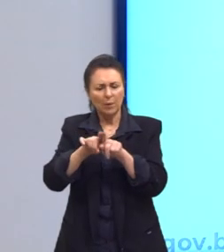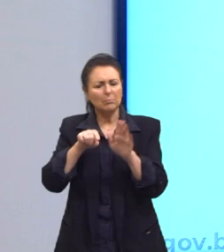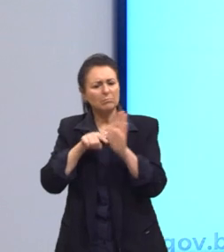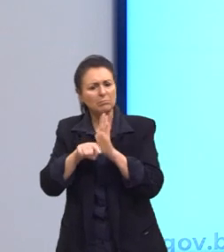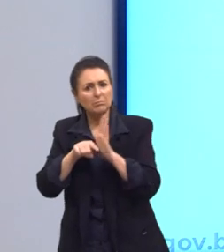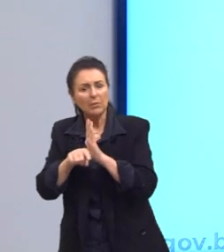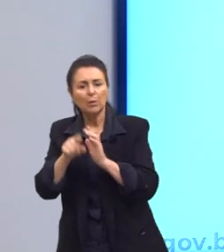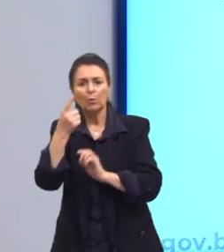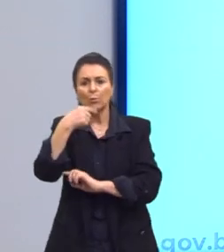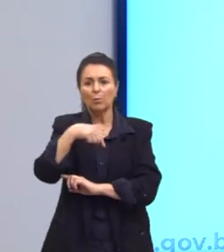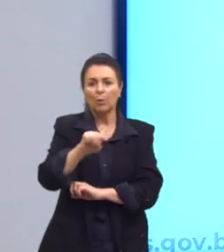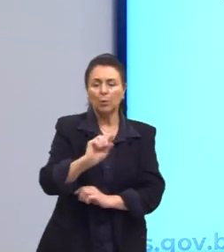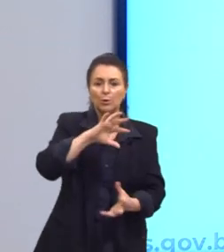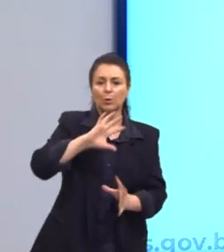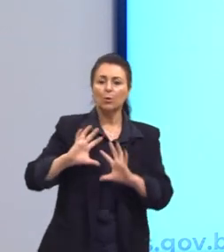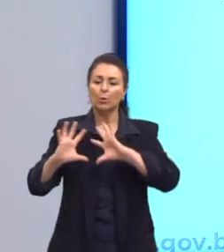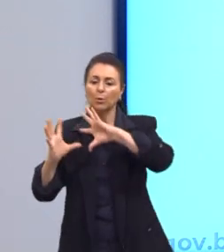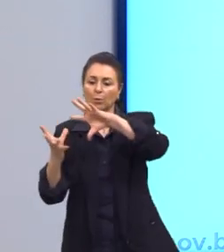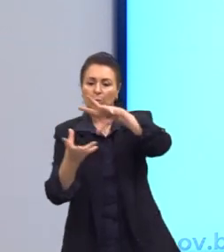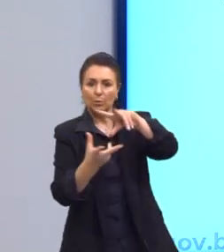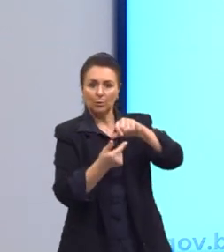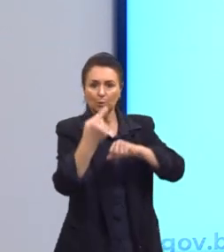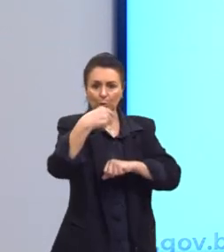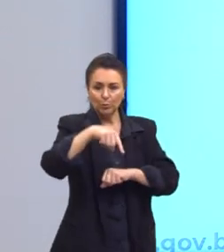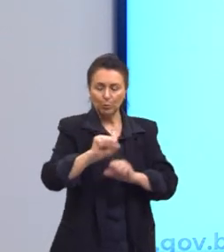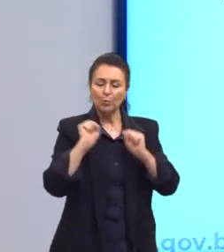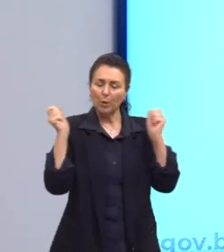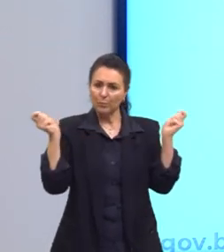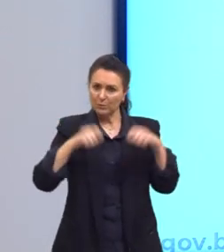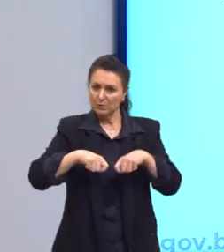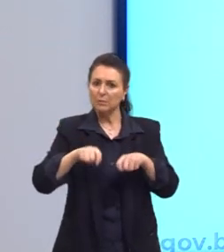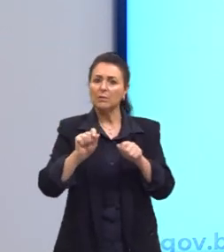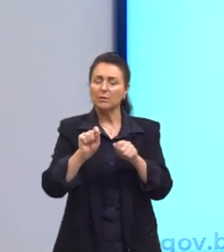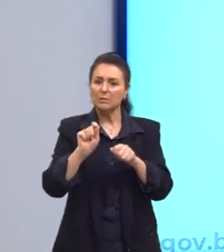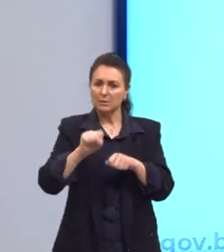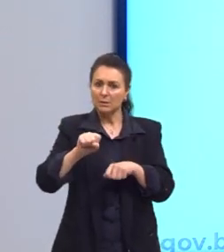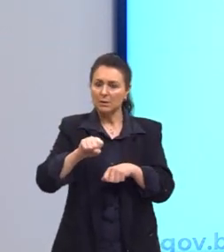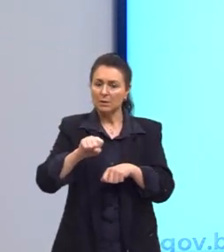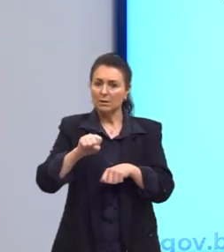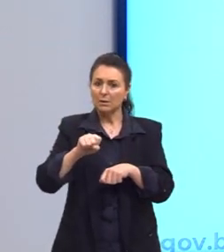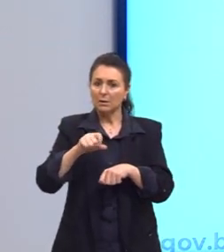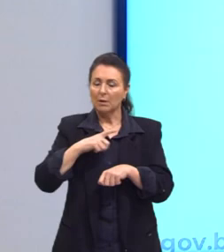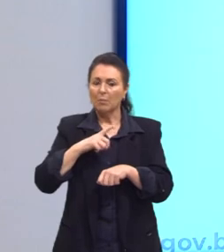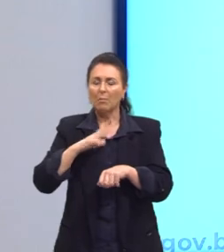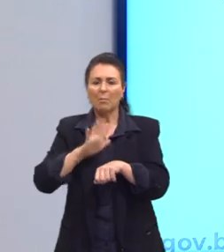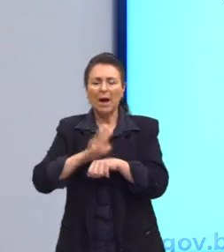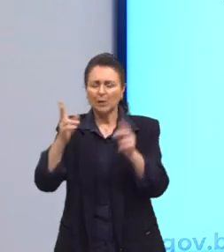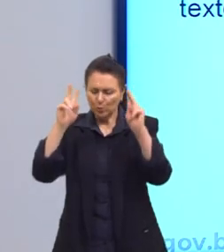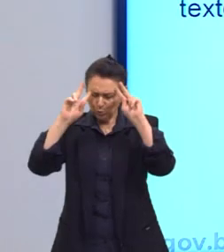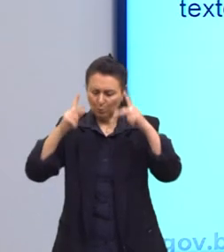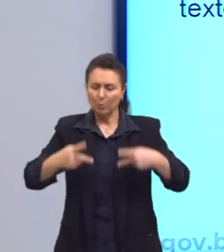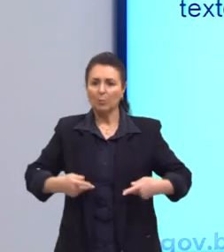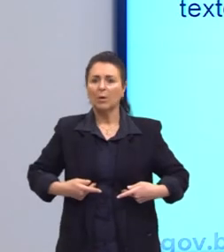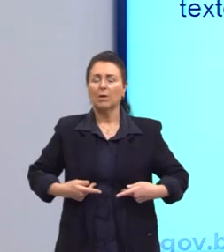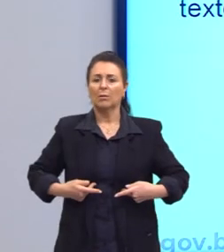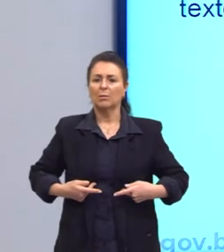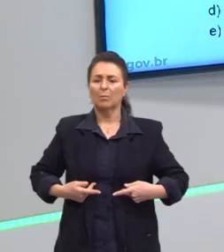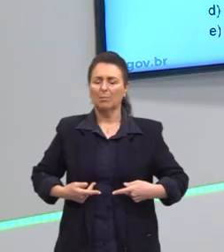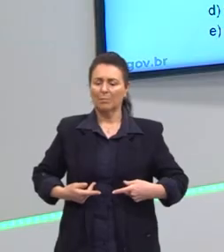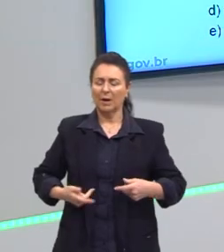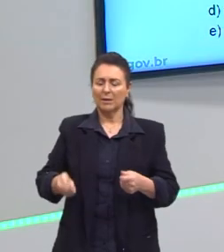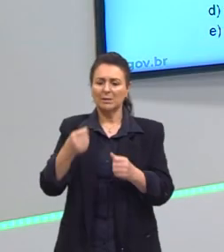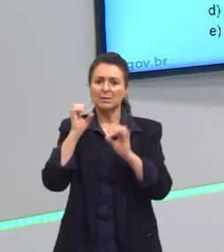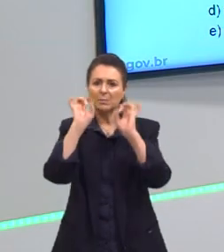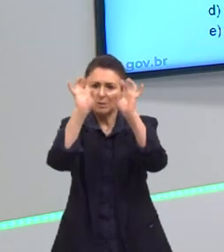outra globalização, outro mundo, também é possível. globalizado, mas mais humano, que volte mais para o ser humano, para a nossa